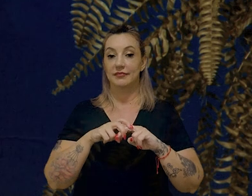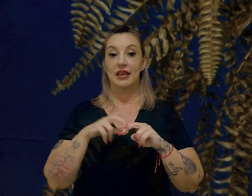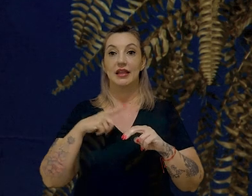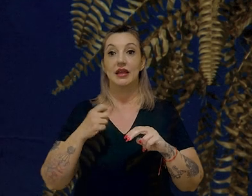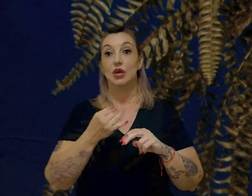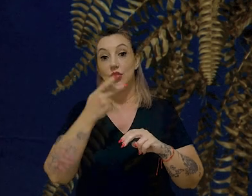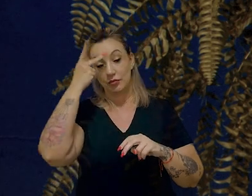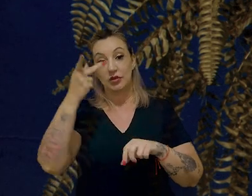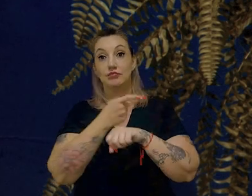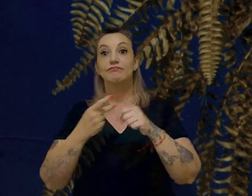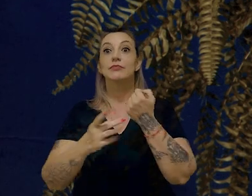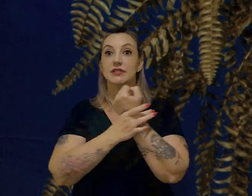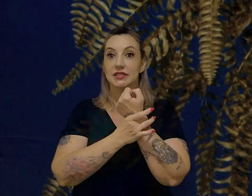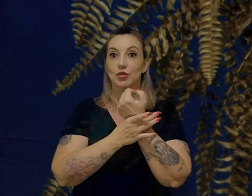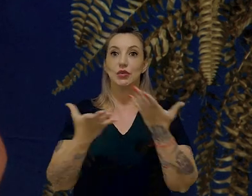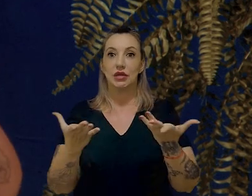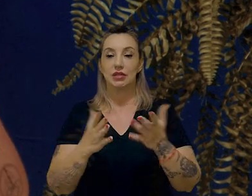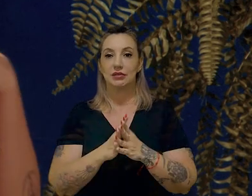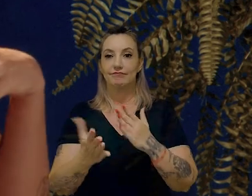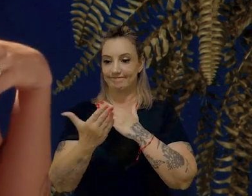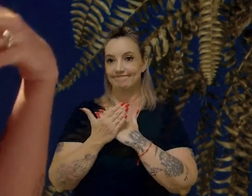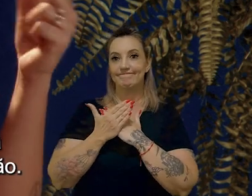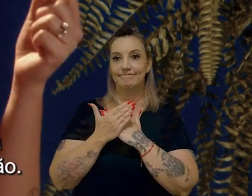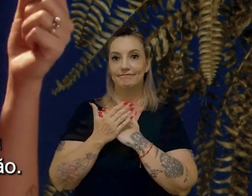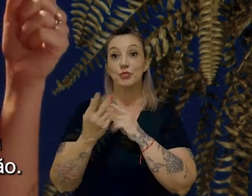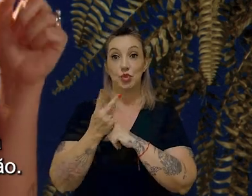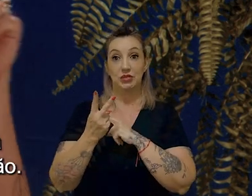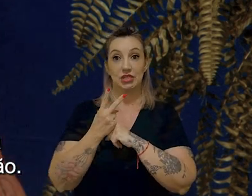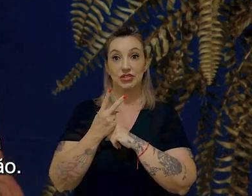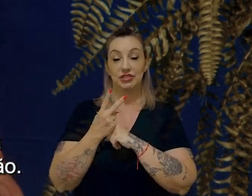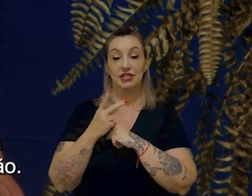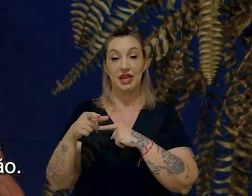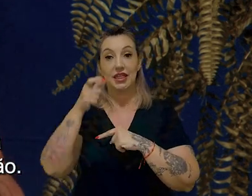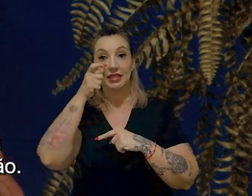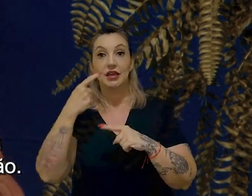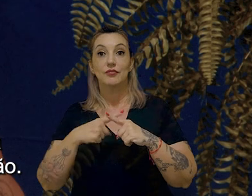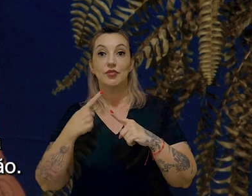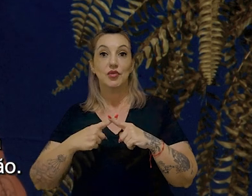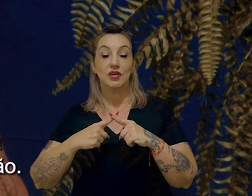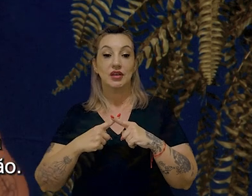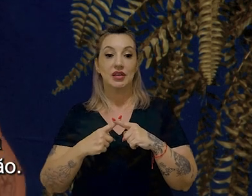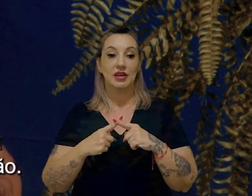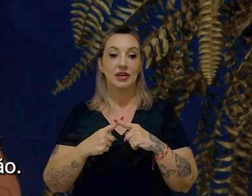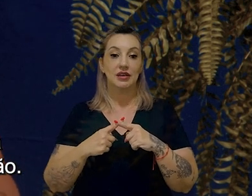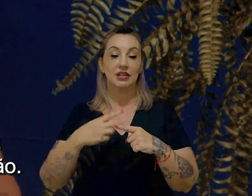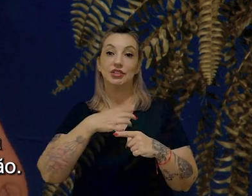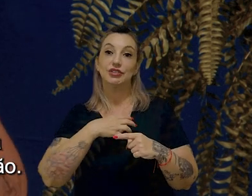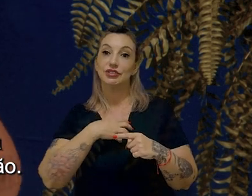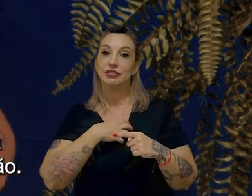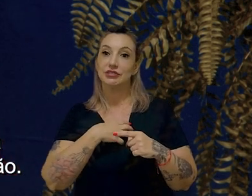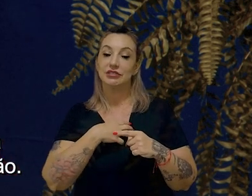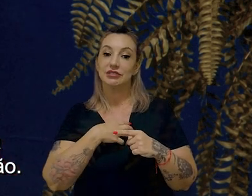muita gente também procurando a seguradora para se resguardar, isso é interessante porque acaba sendo uma forma de